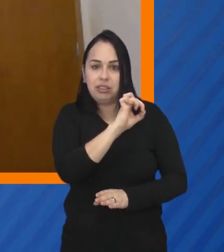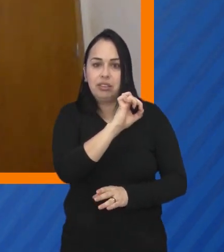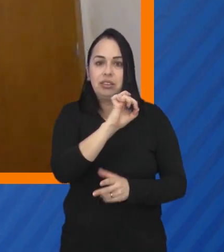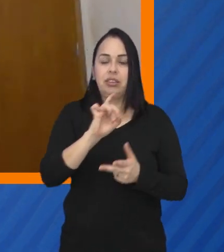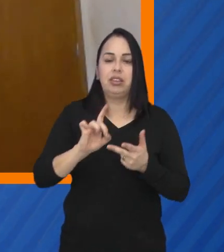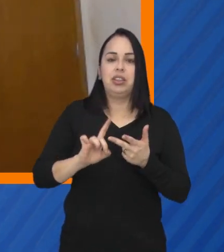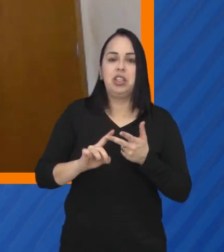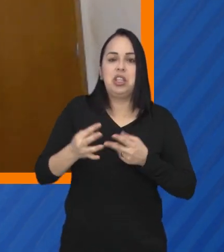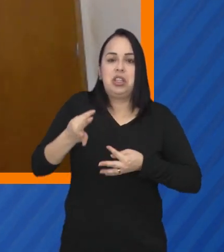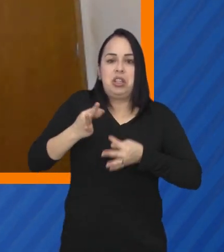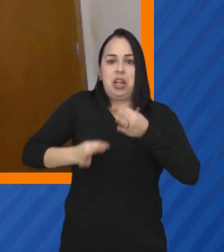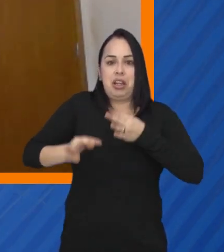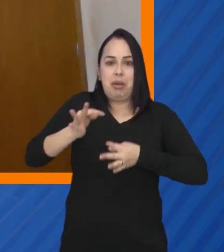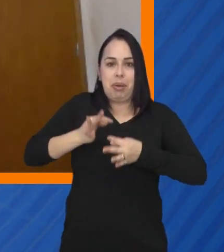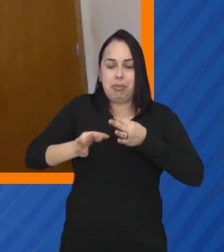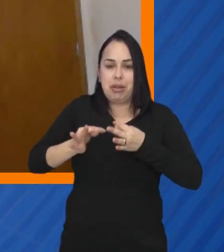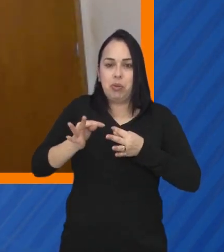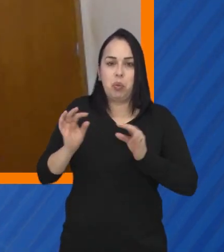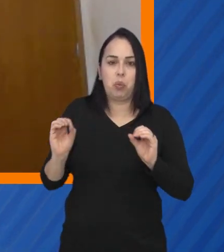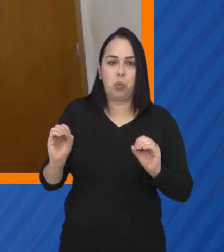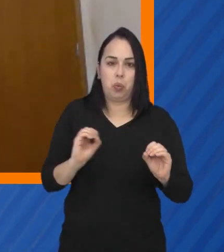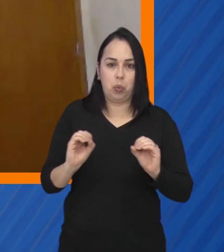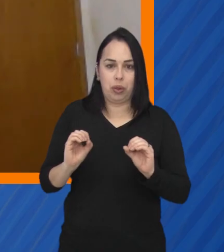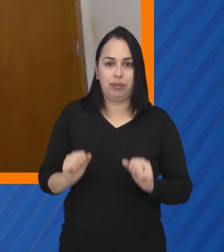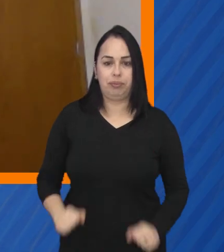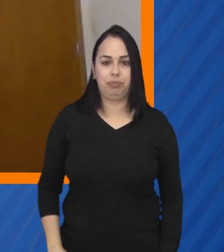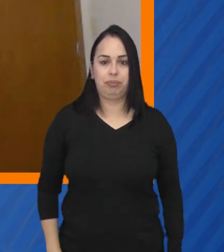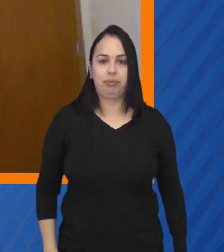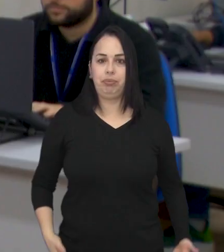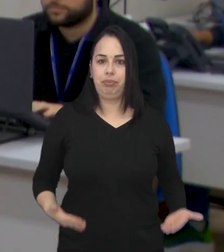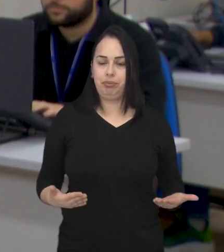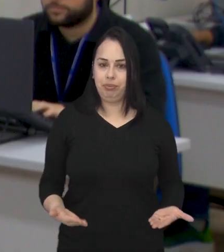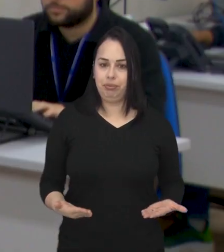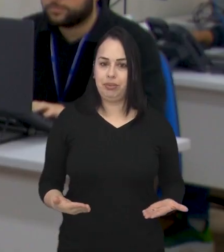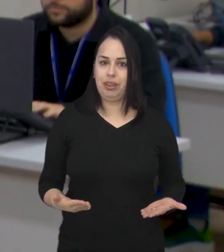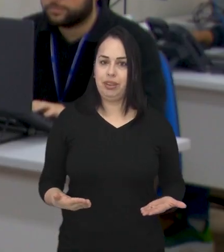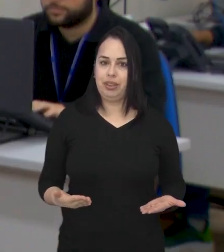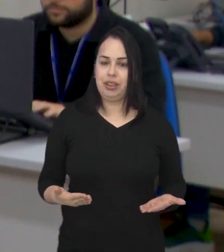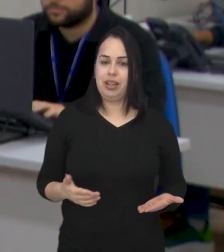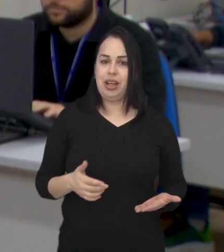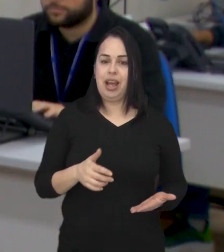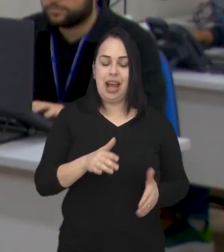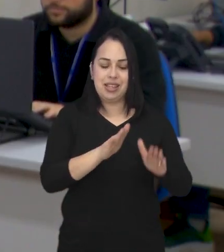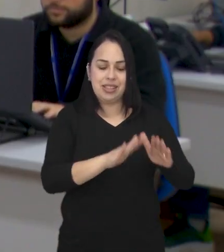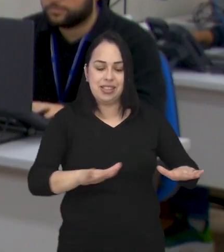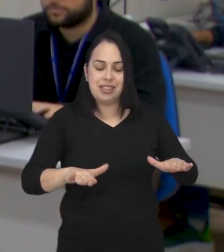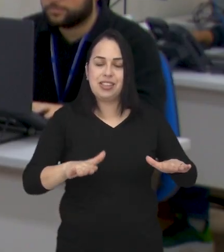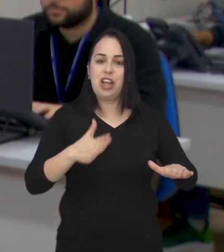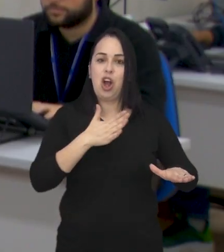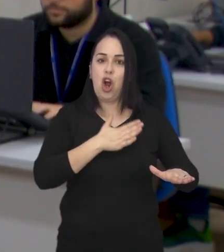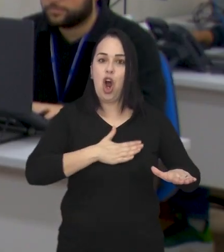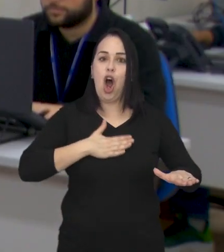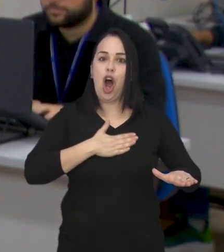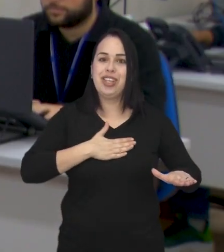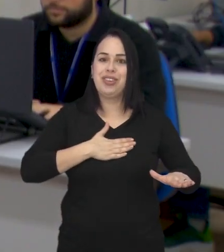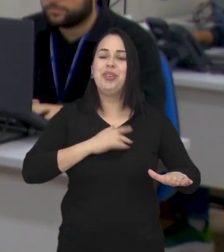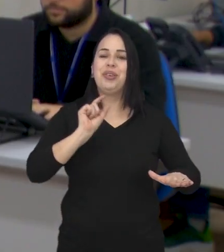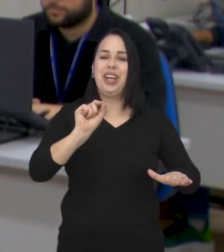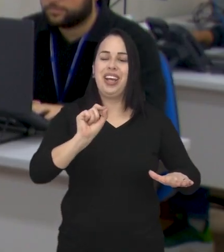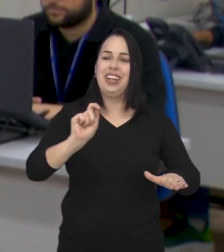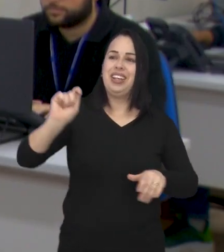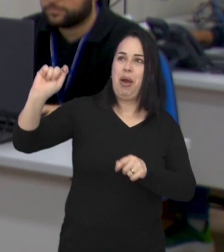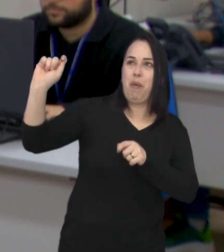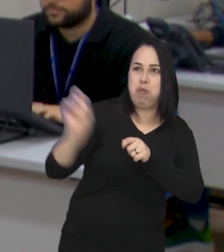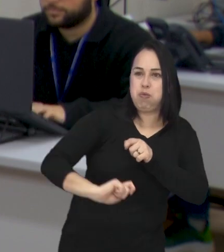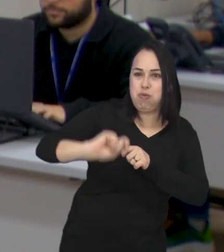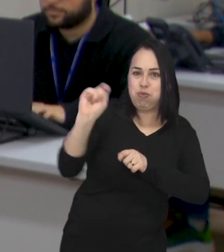que se refere ao tratamento das doenças cardiovasculares. E se tem uma coisa que muitas crianças brasileiras gostam é de soltar